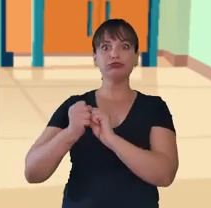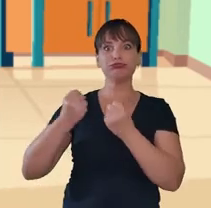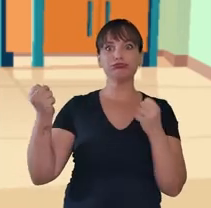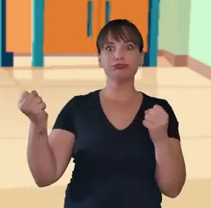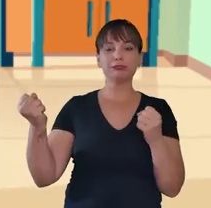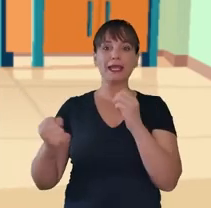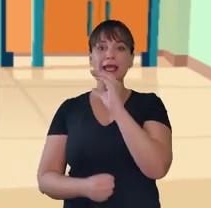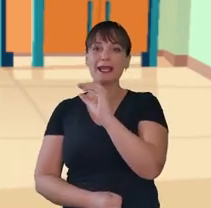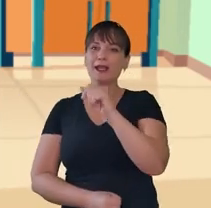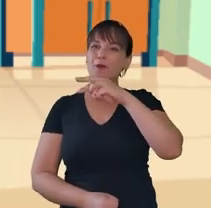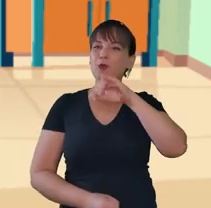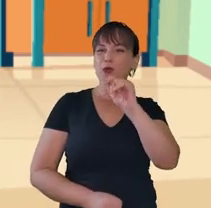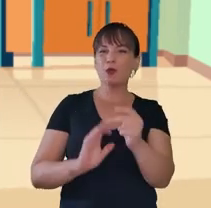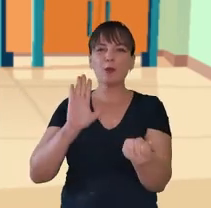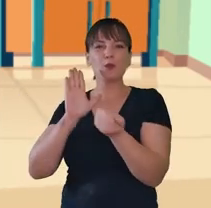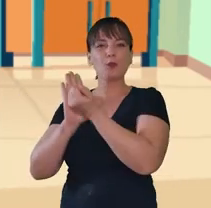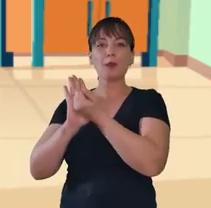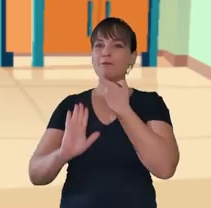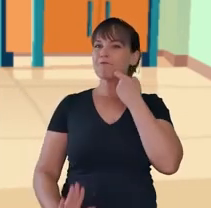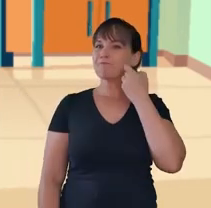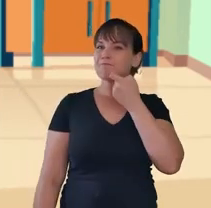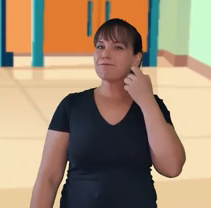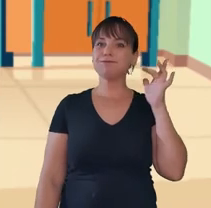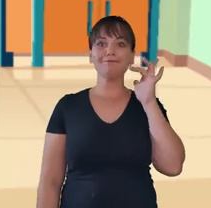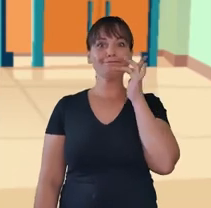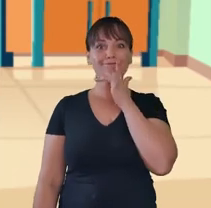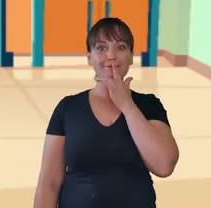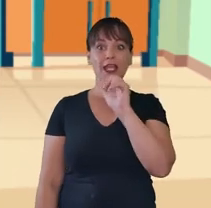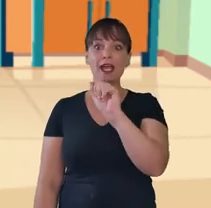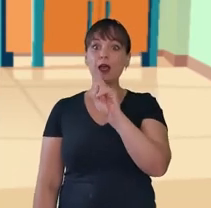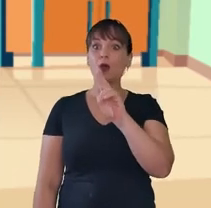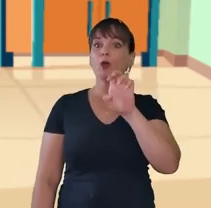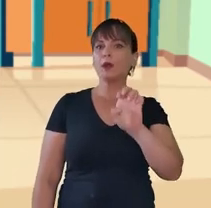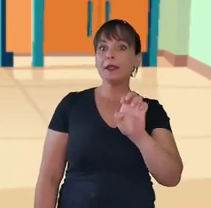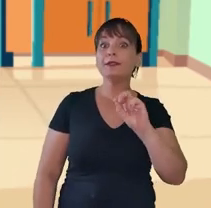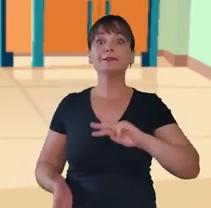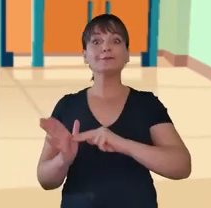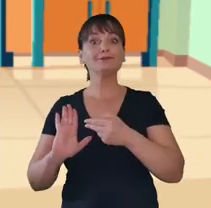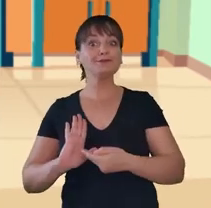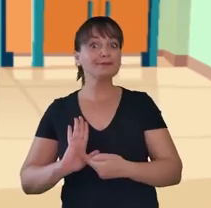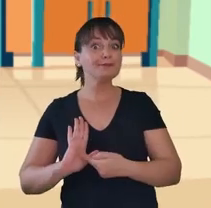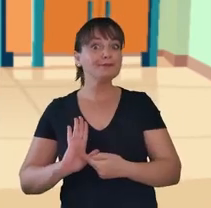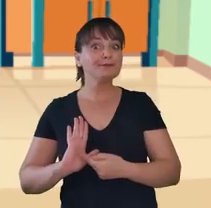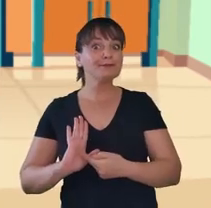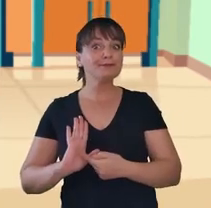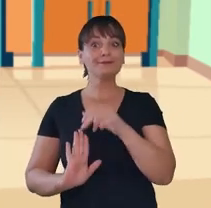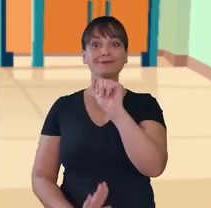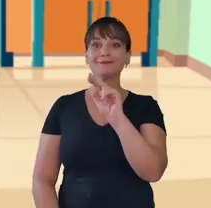Camurupuí, um peixe. Uma espécie de peixe delicioso. E auê, o que significa?